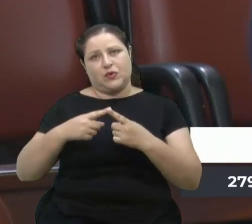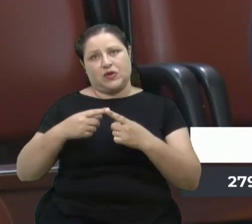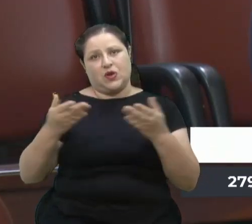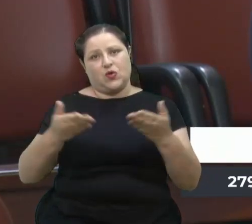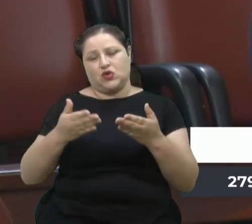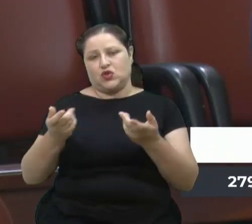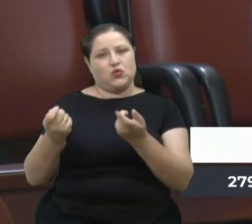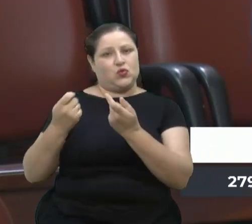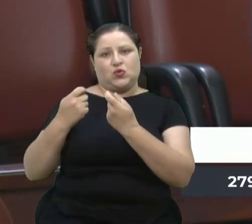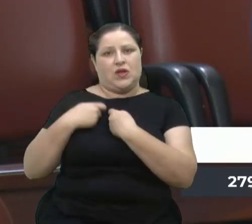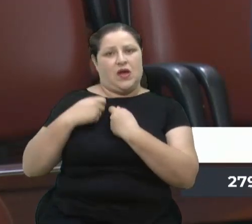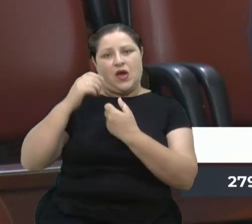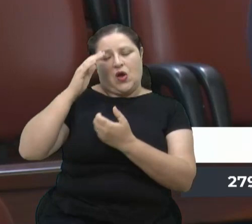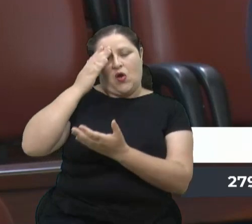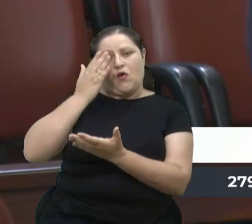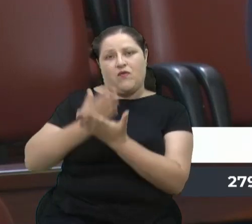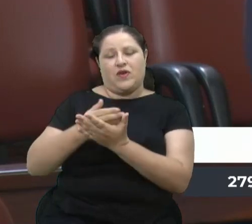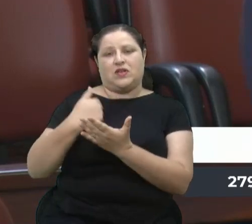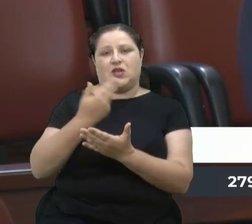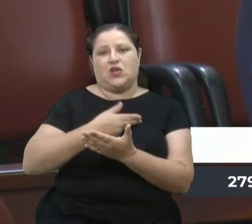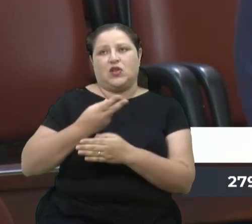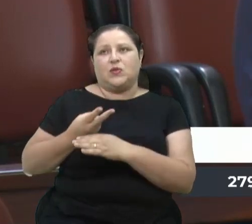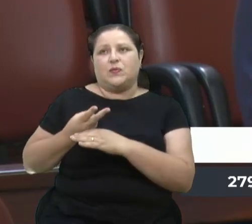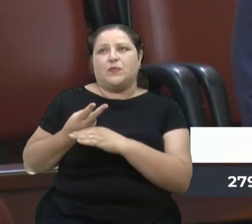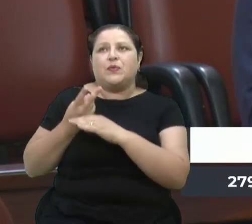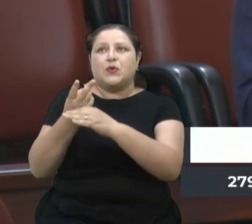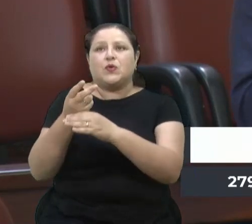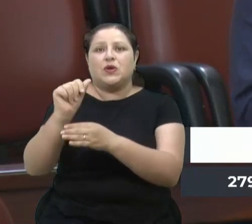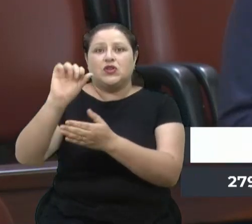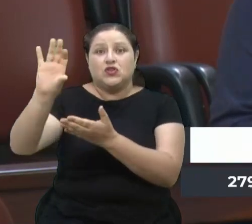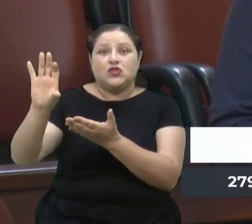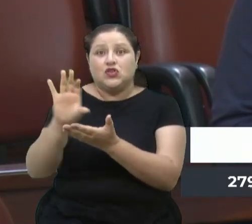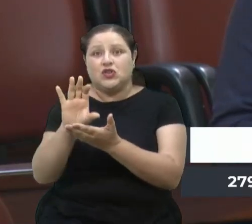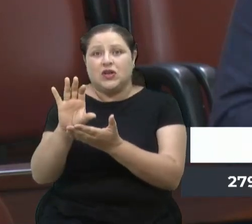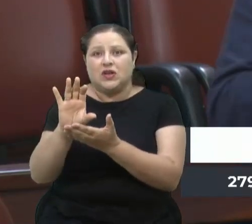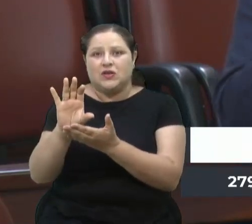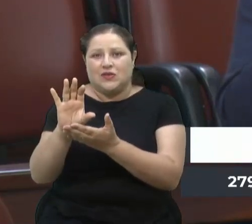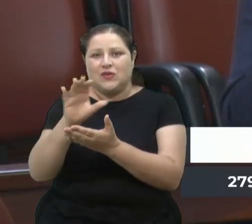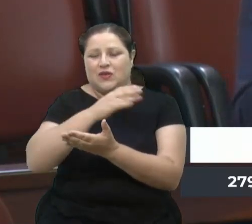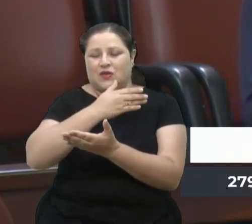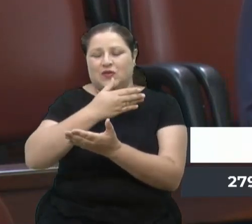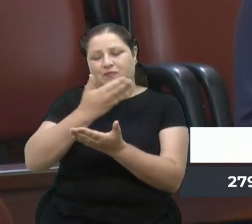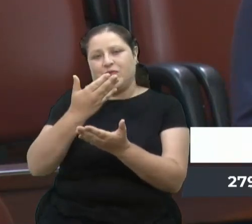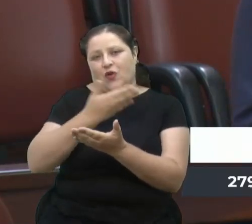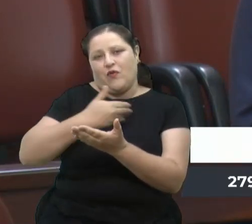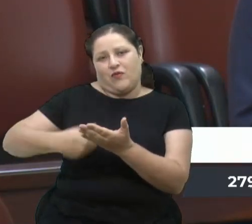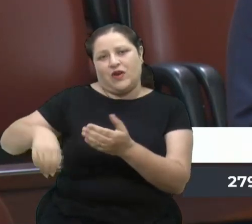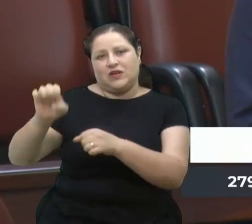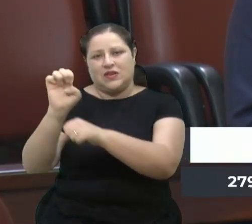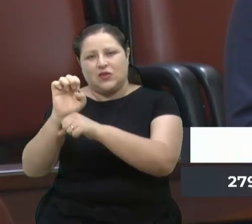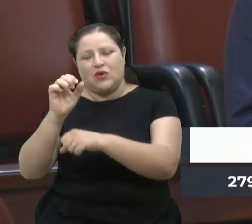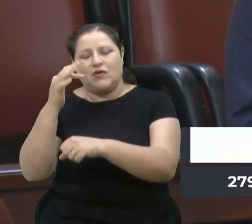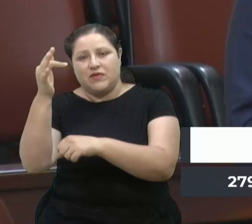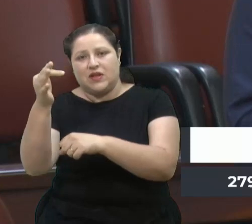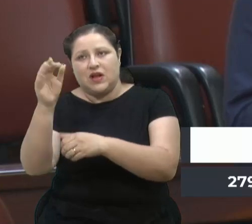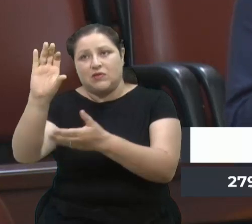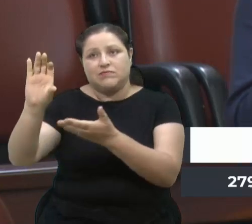confiança a gente buscar recursos, emendas parlamentares, do jeito que está. Porque a obra não acaba mais.